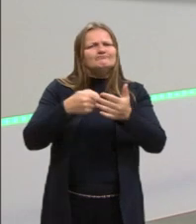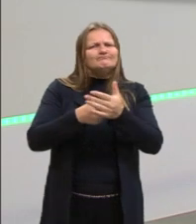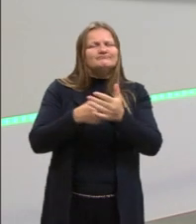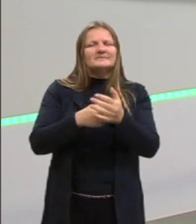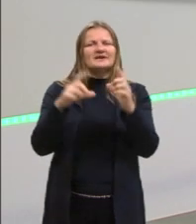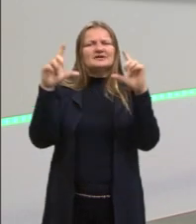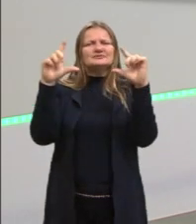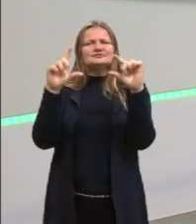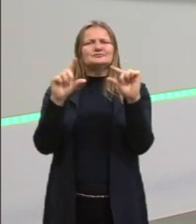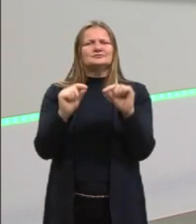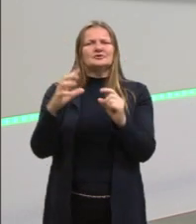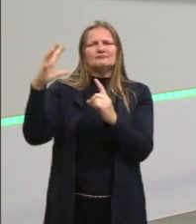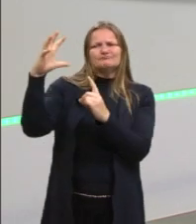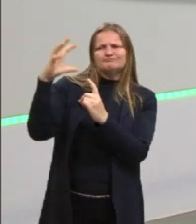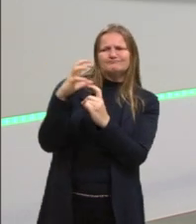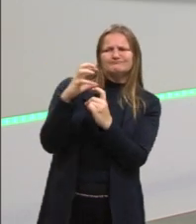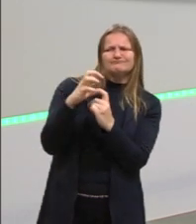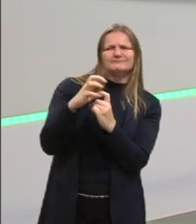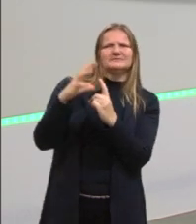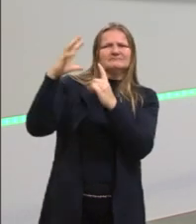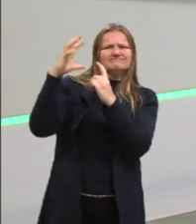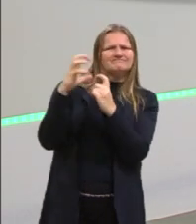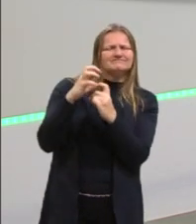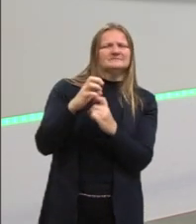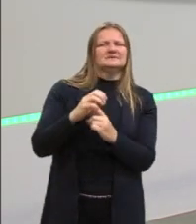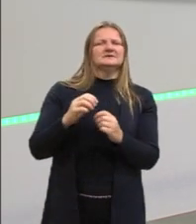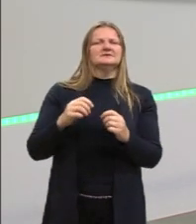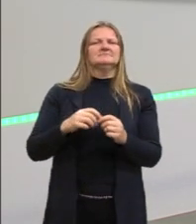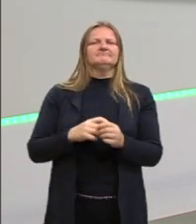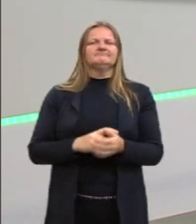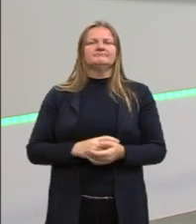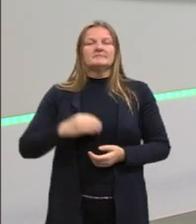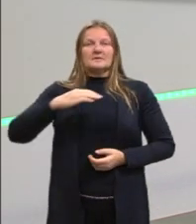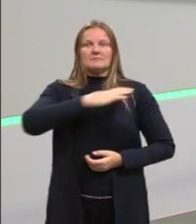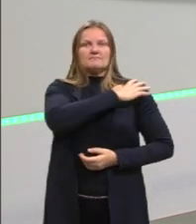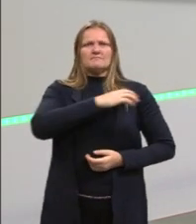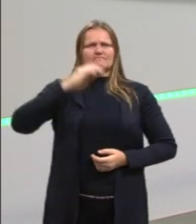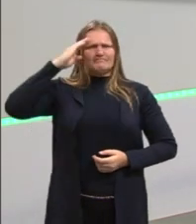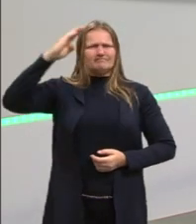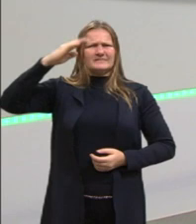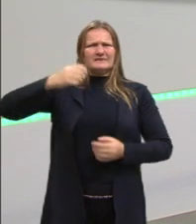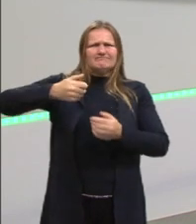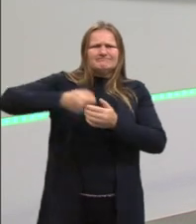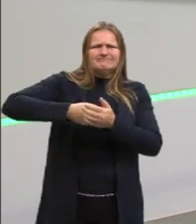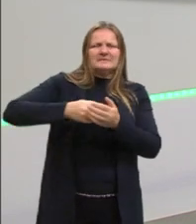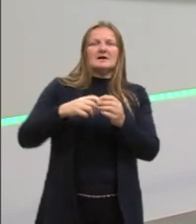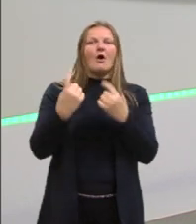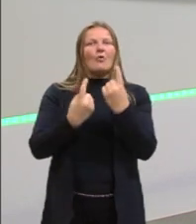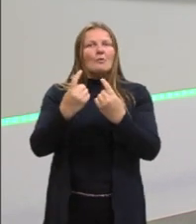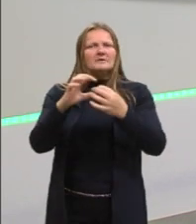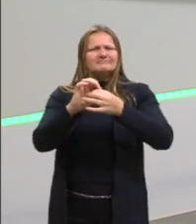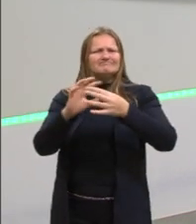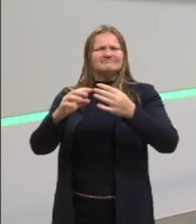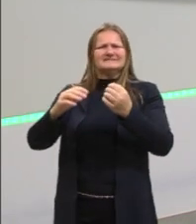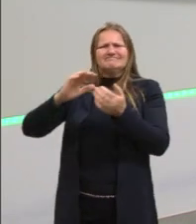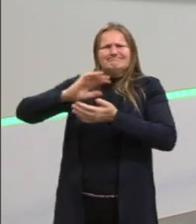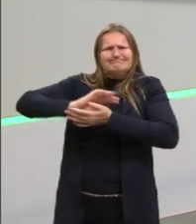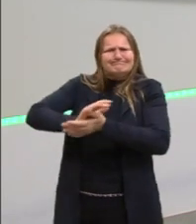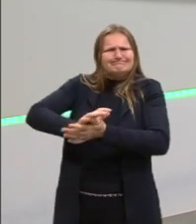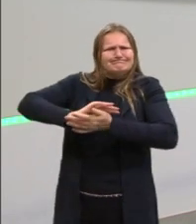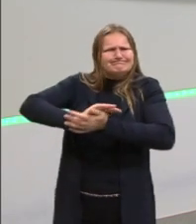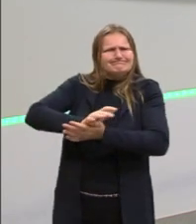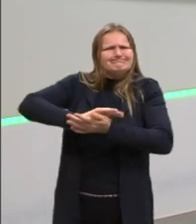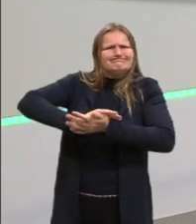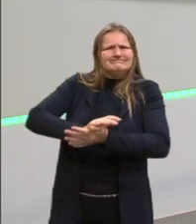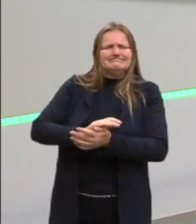diminuir a opressão, a repressão da ditadura, para tentar libertar algumas dessas pessoas que estavam sofrendo torturas de